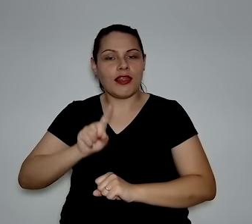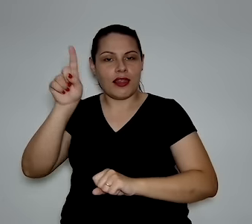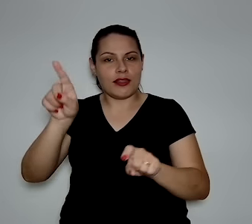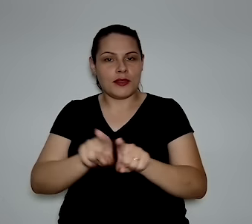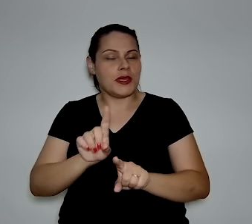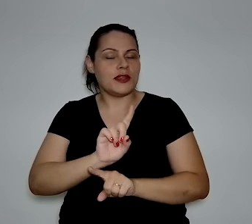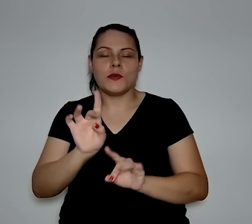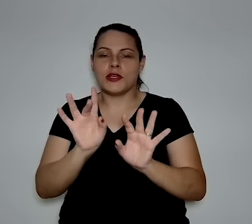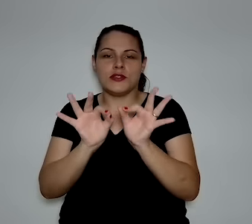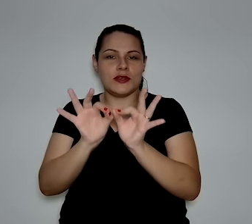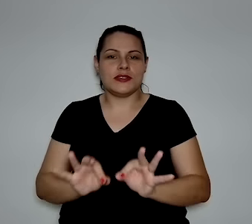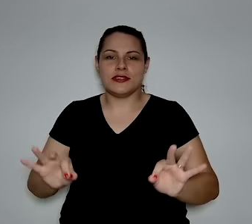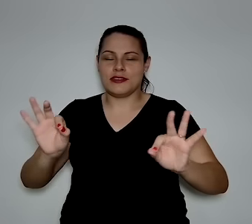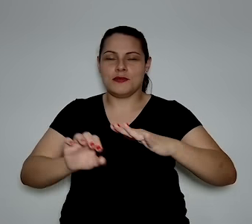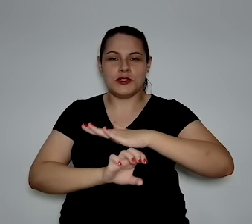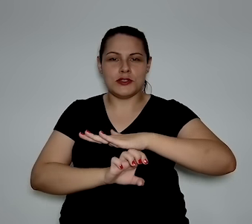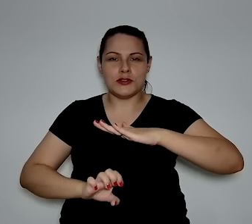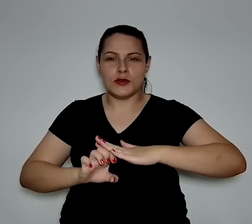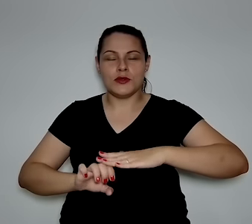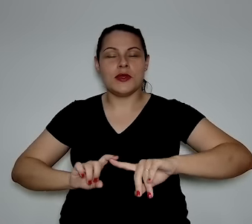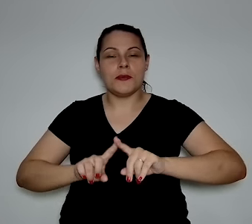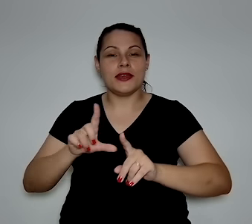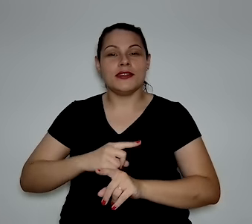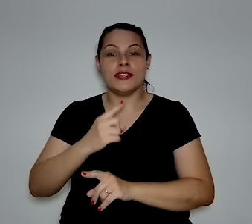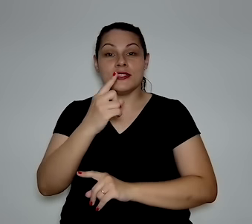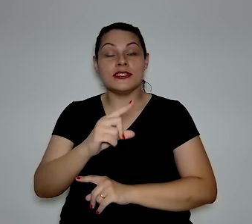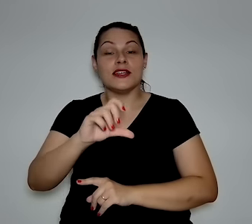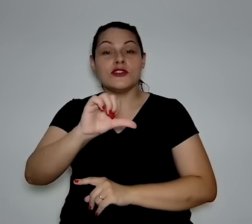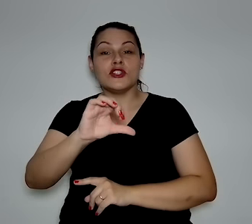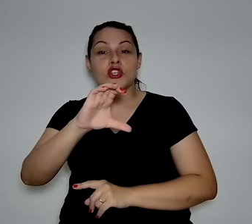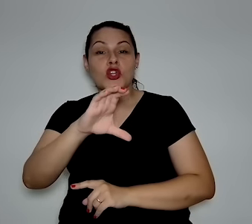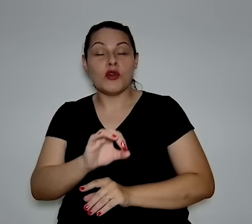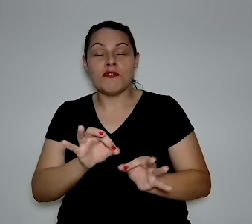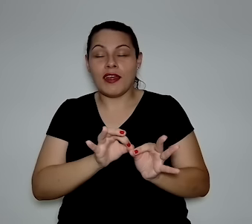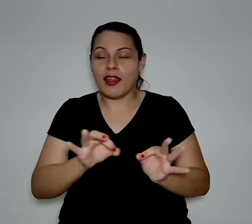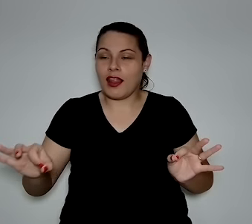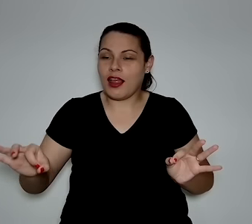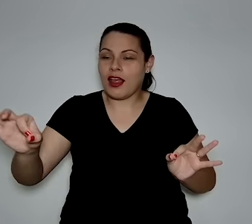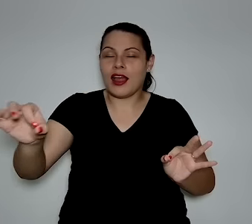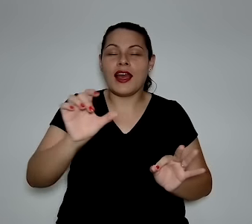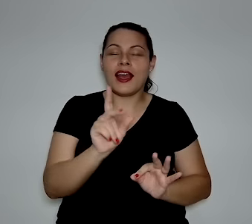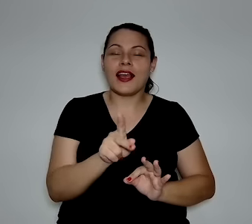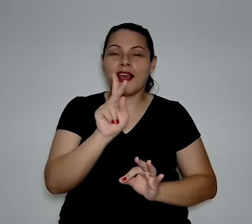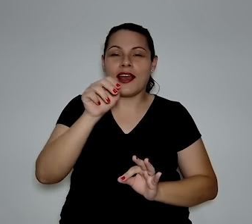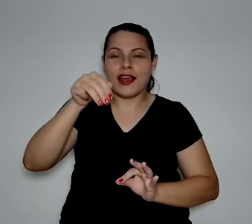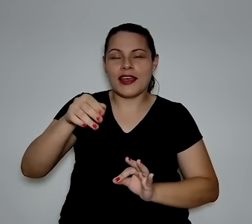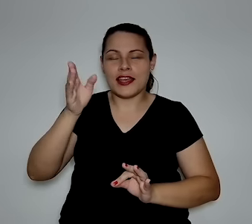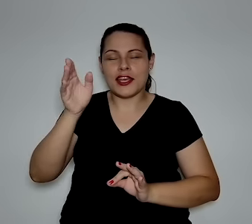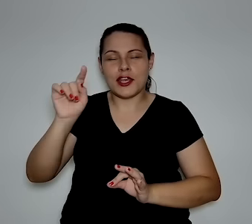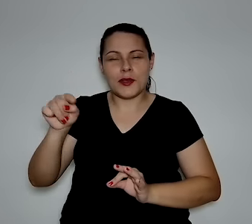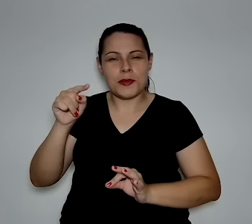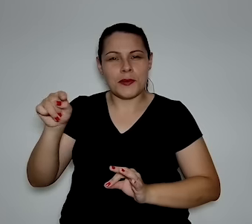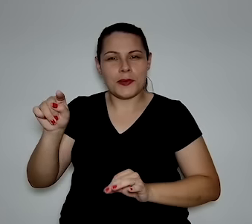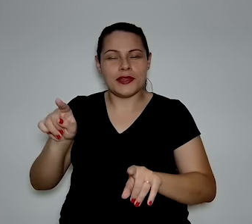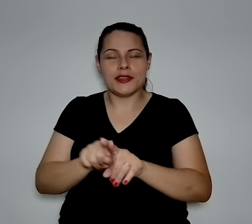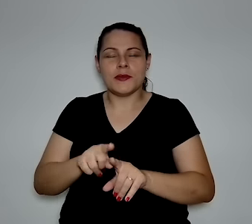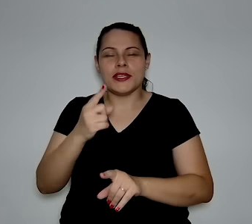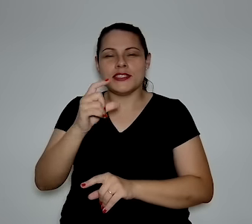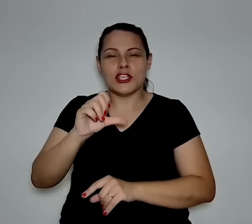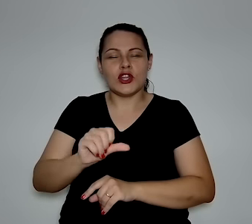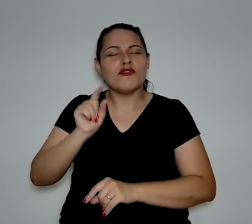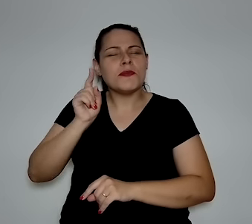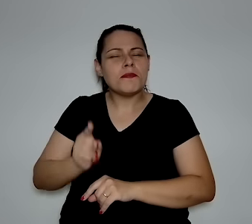complexo porque não é só um porto, são 190 quilômetros quadrados, são 19 mil